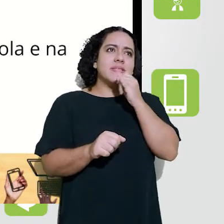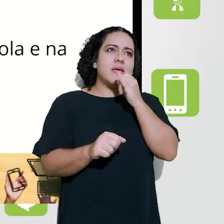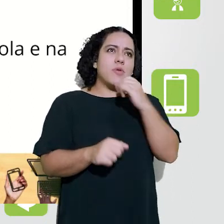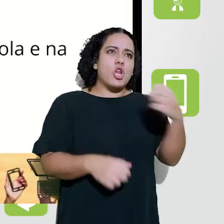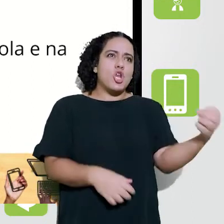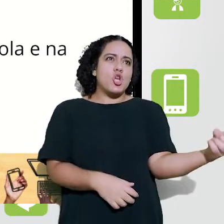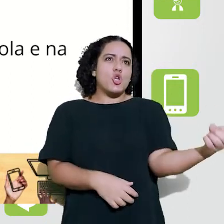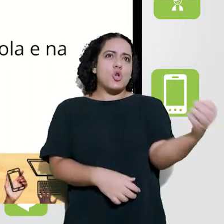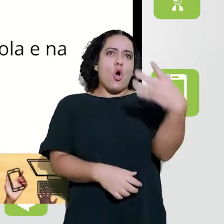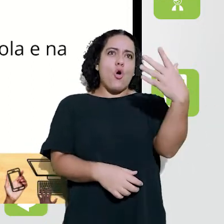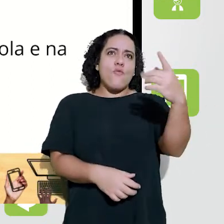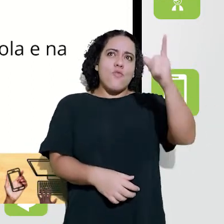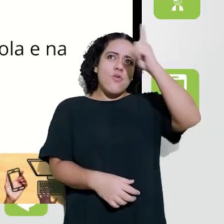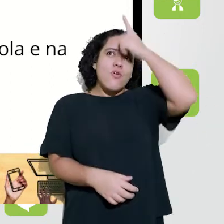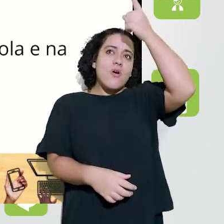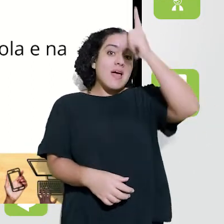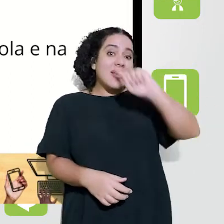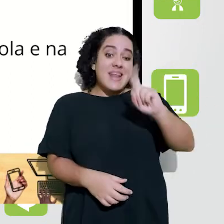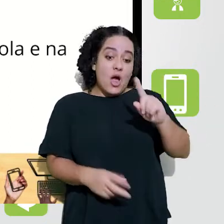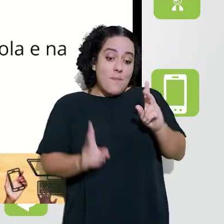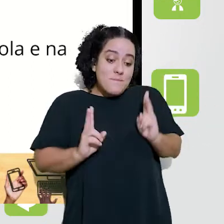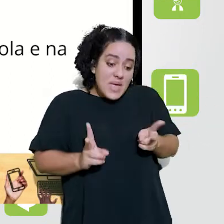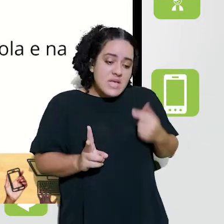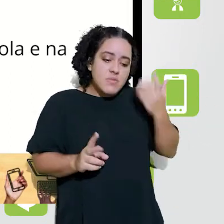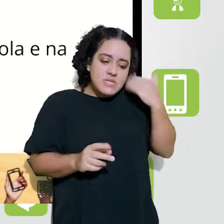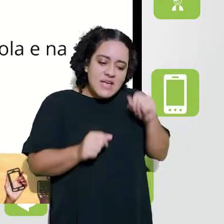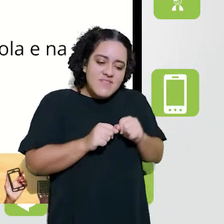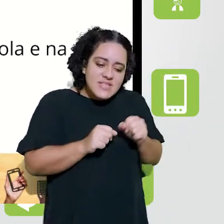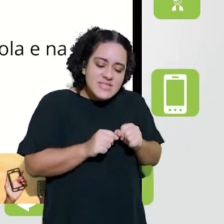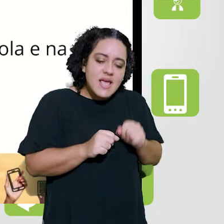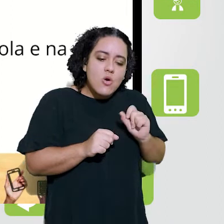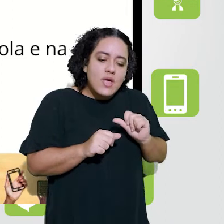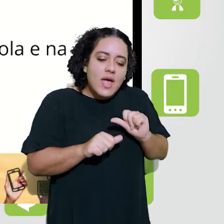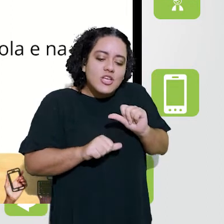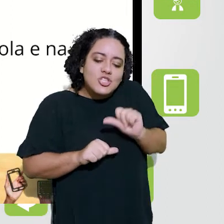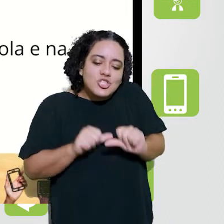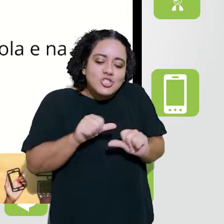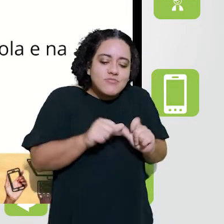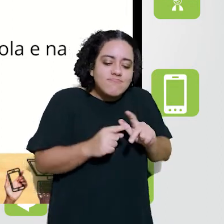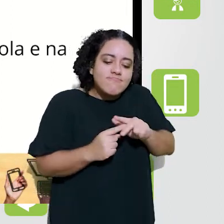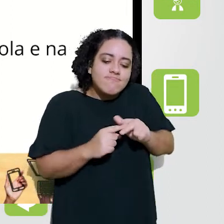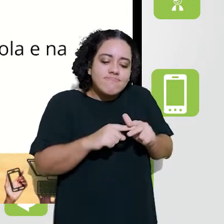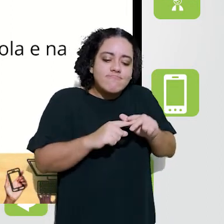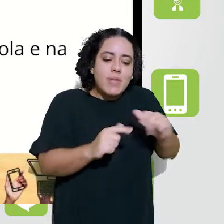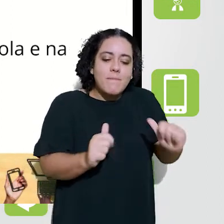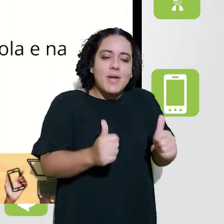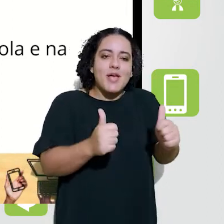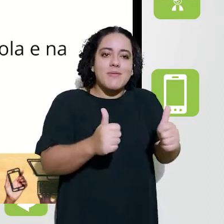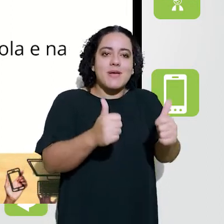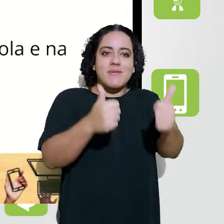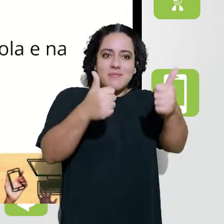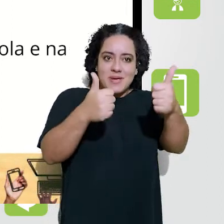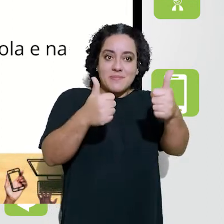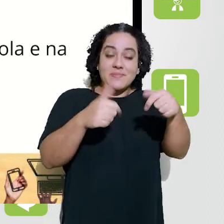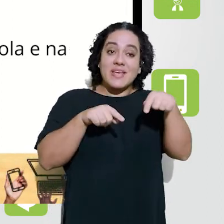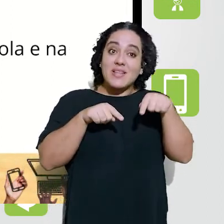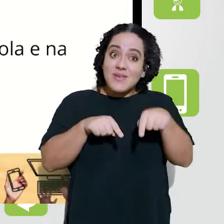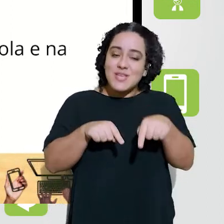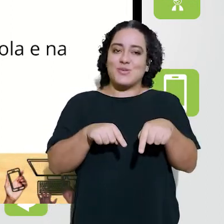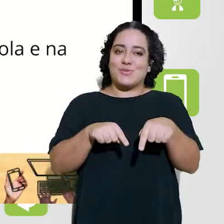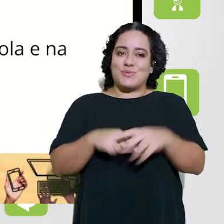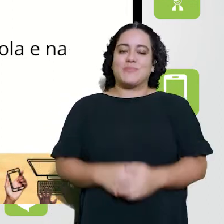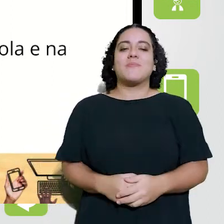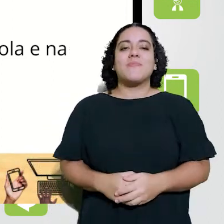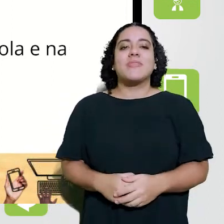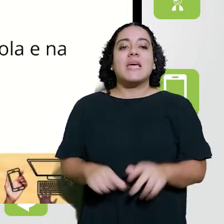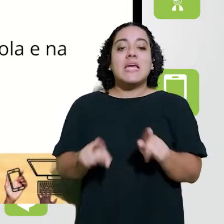Então, eu não mudo, eu não trago nada novo. Eu inovo, eu renovo, né? Então, acho que